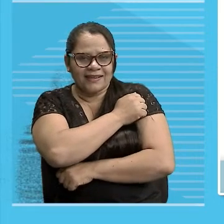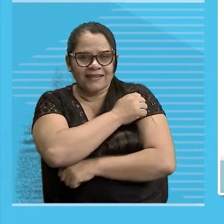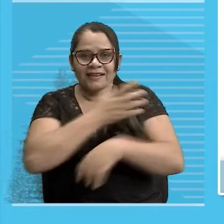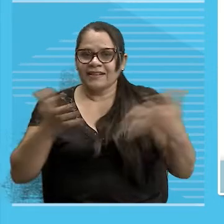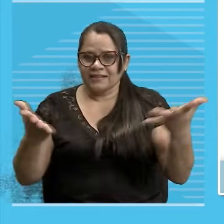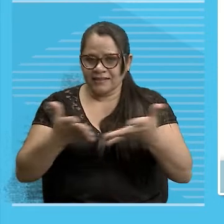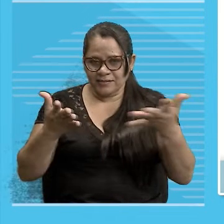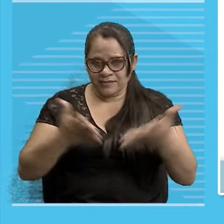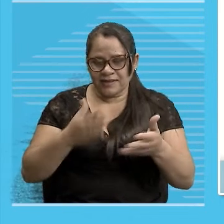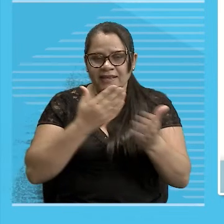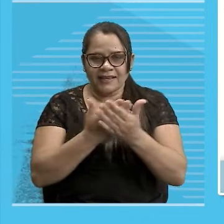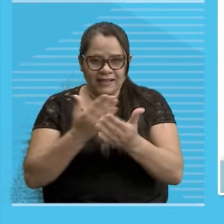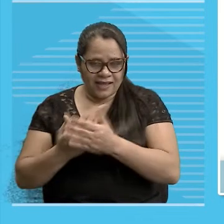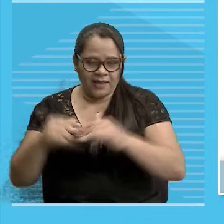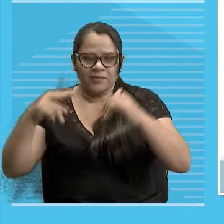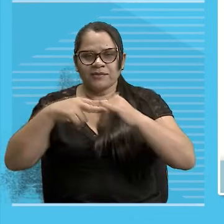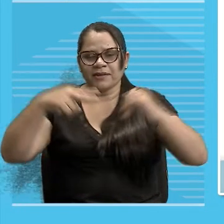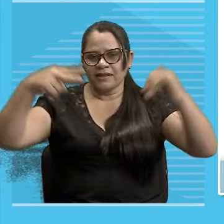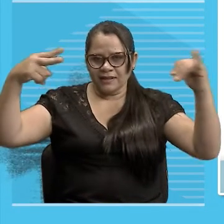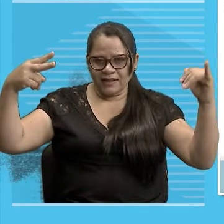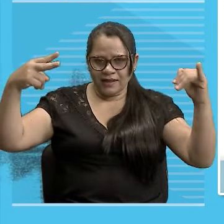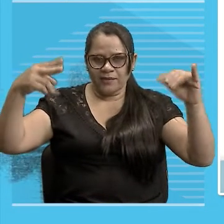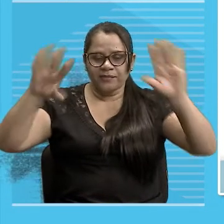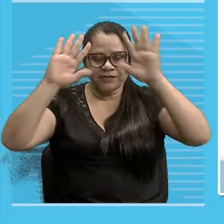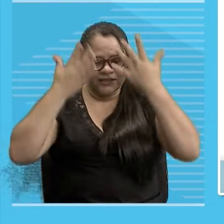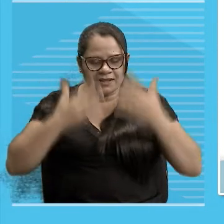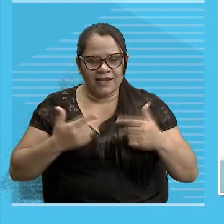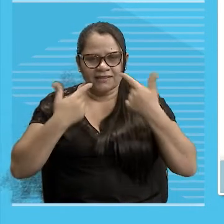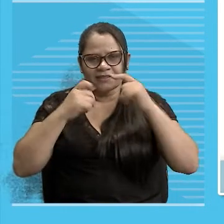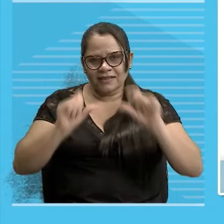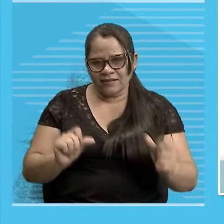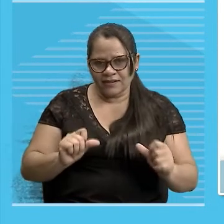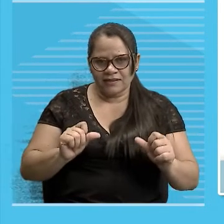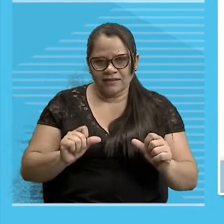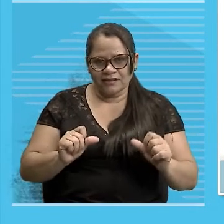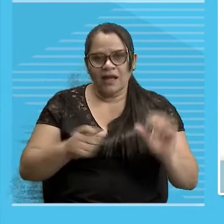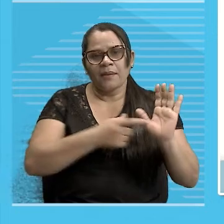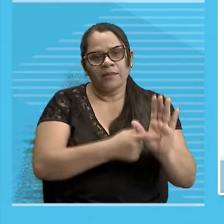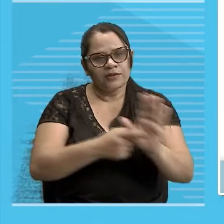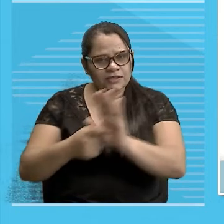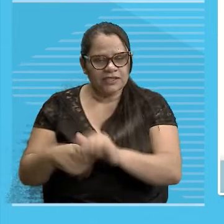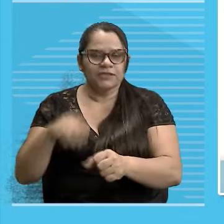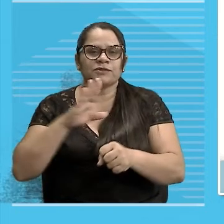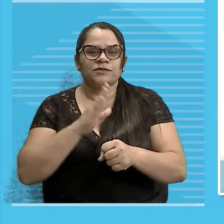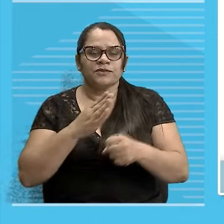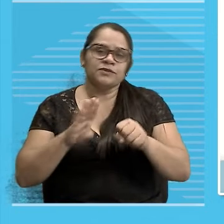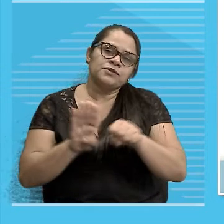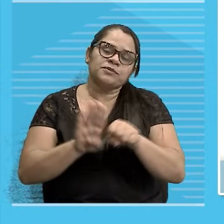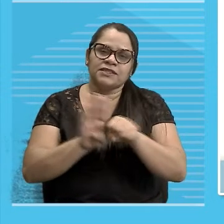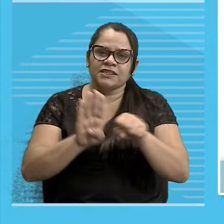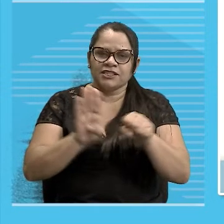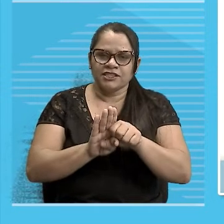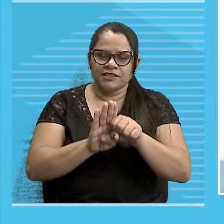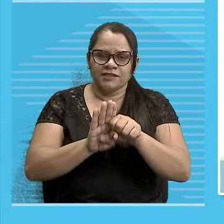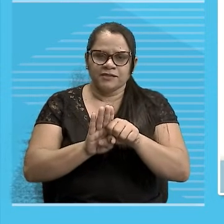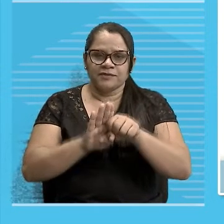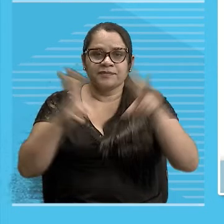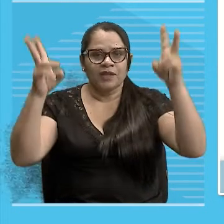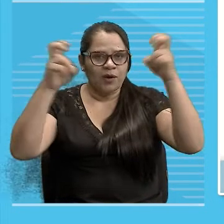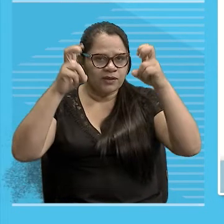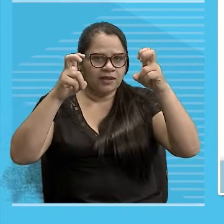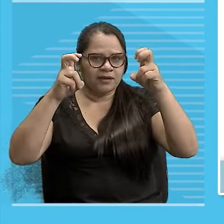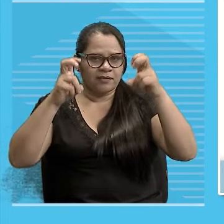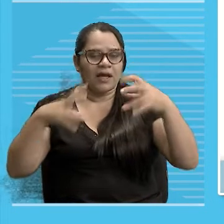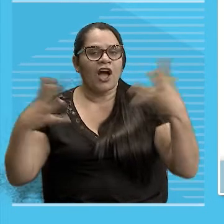aqui nós Nas nossas aulas No canal De análise linguística Tratando do substantivo Um assunto aí Muito bacaninha Né Essa classe